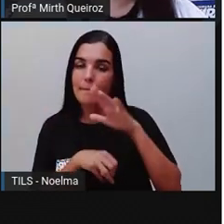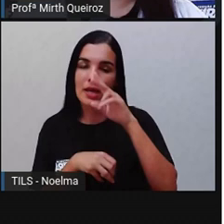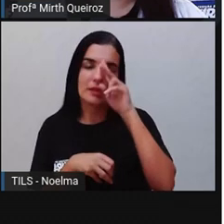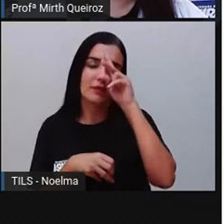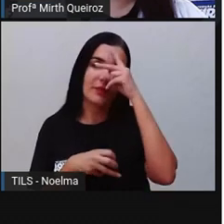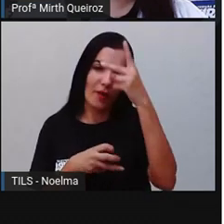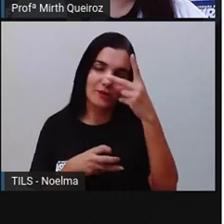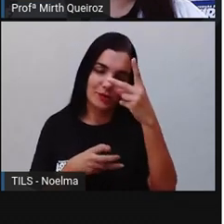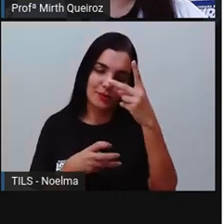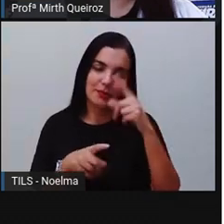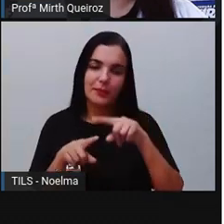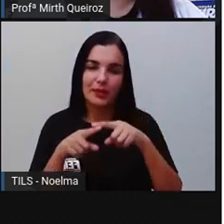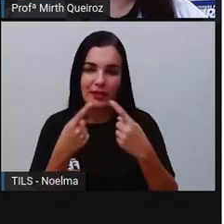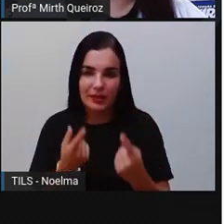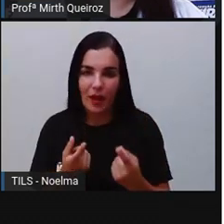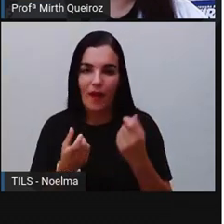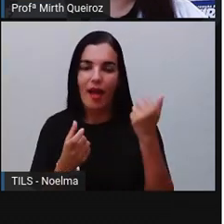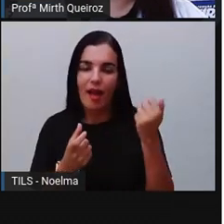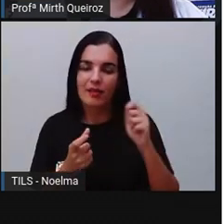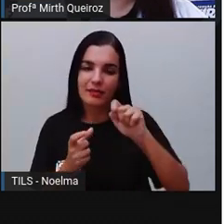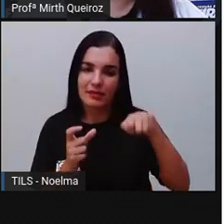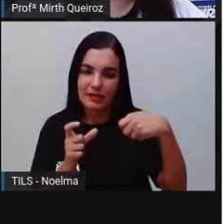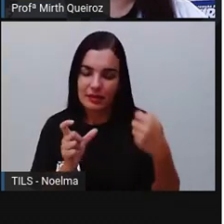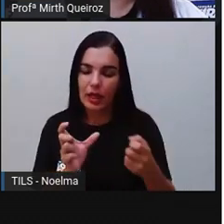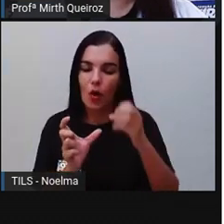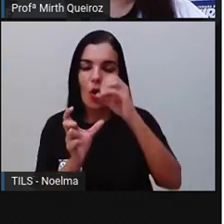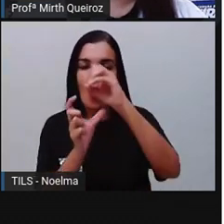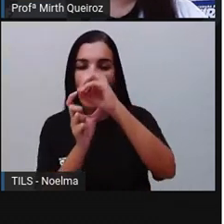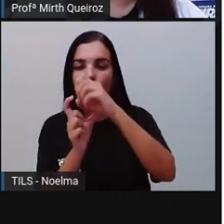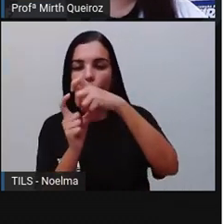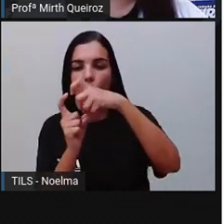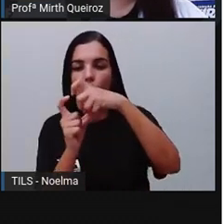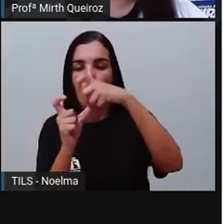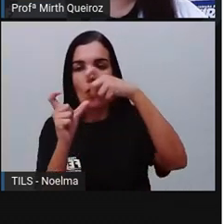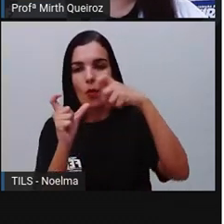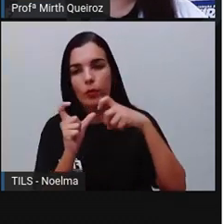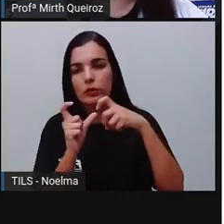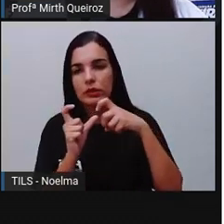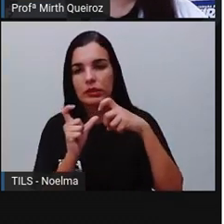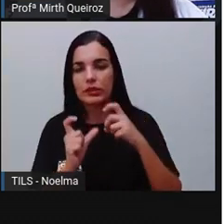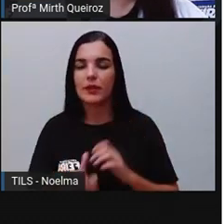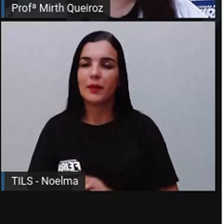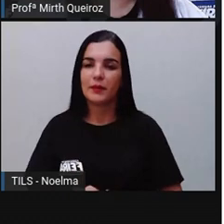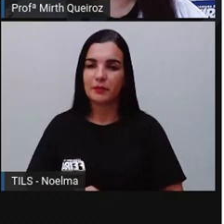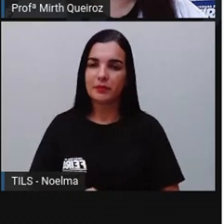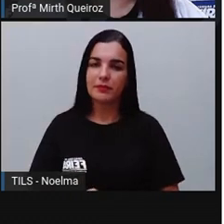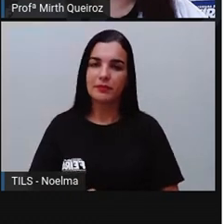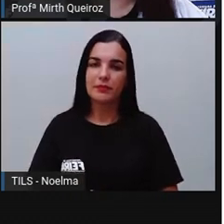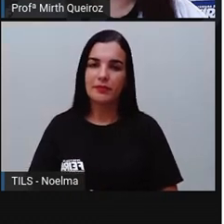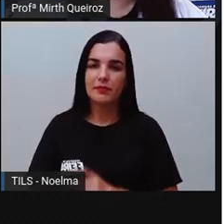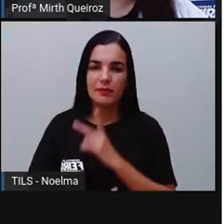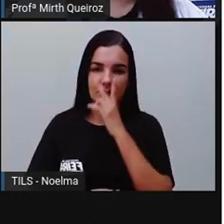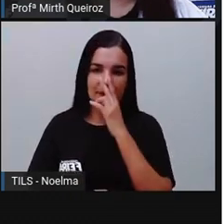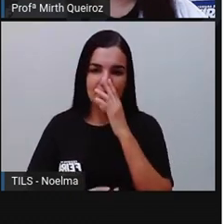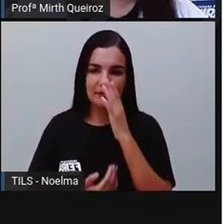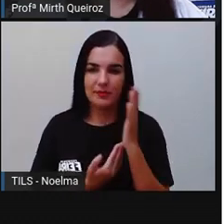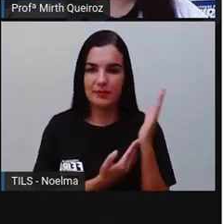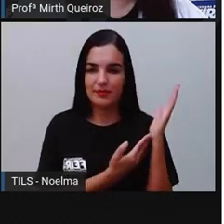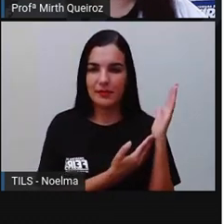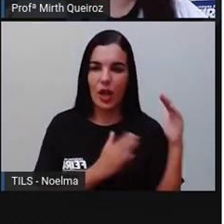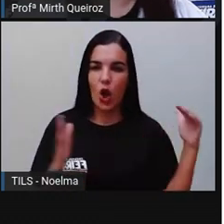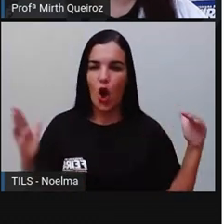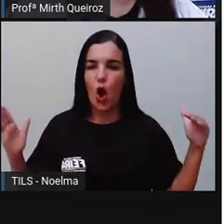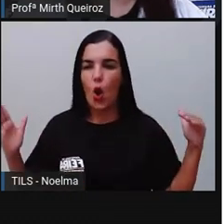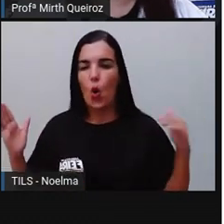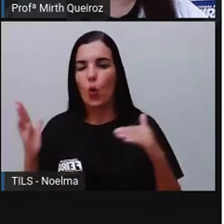por ser a última sílaba, aí a gente tem aí pra representar uma filinha, né? Quem tá lá no final, ó, o